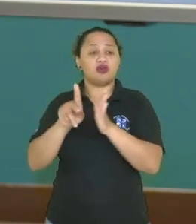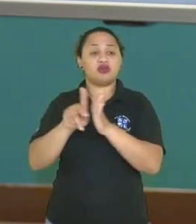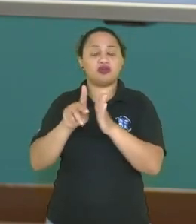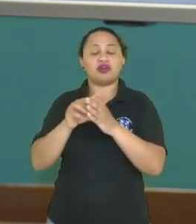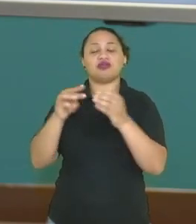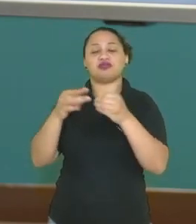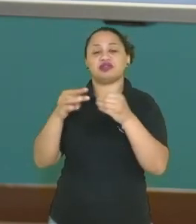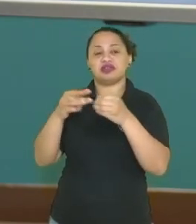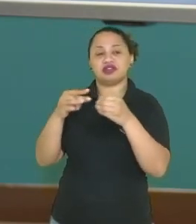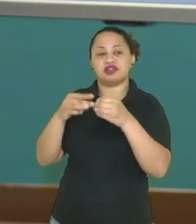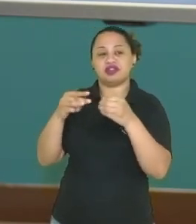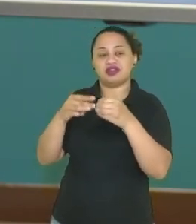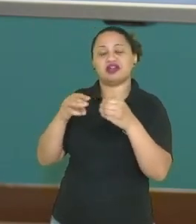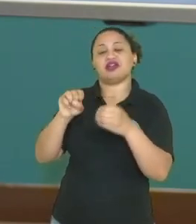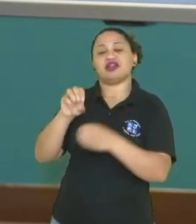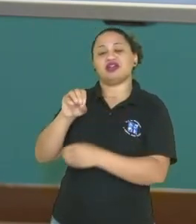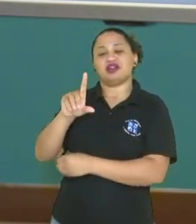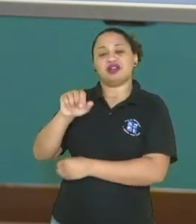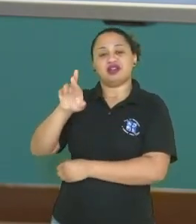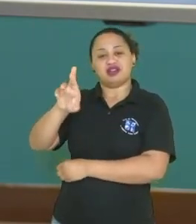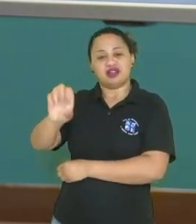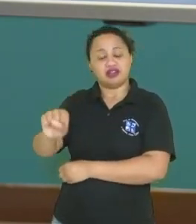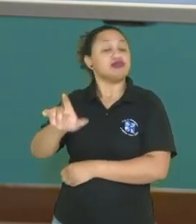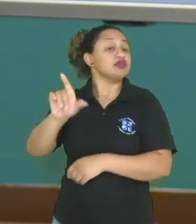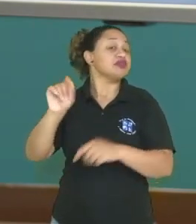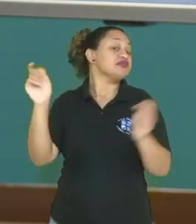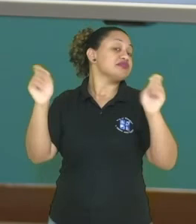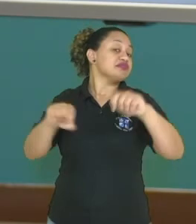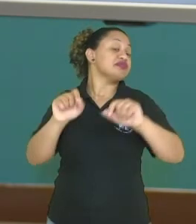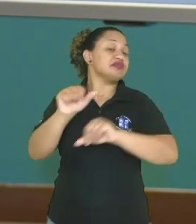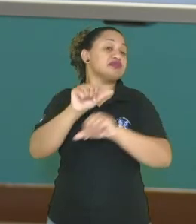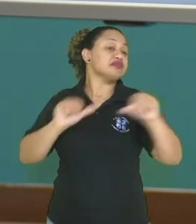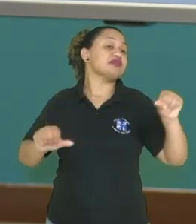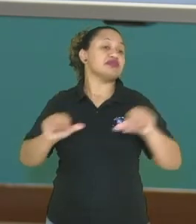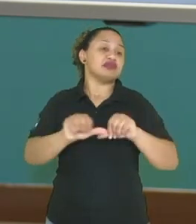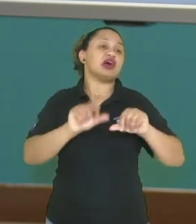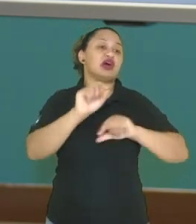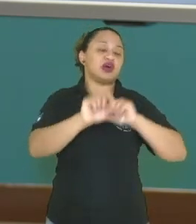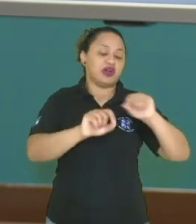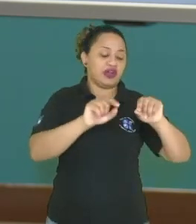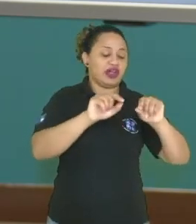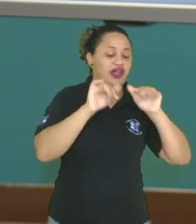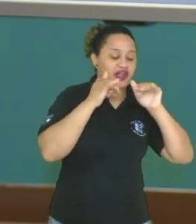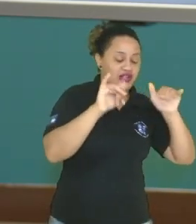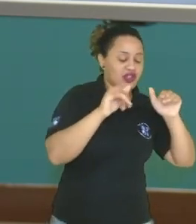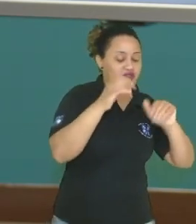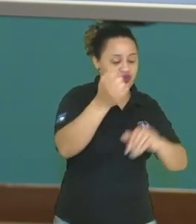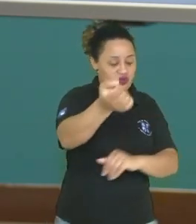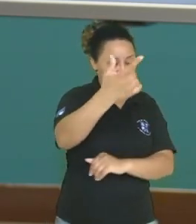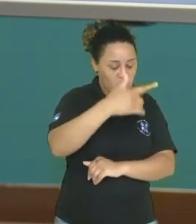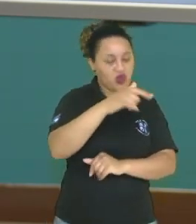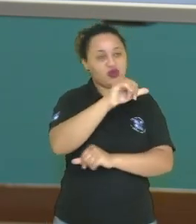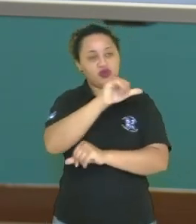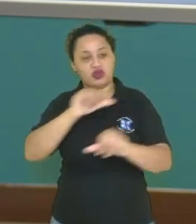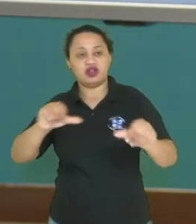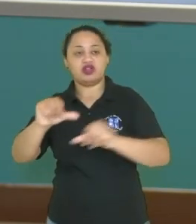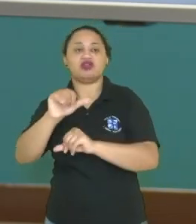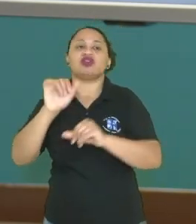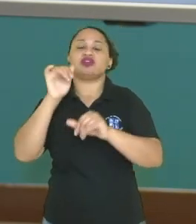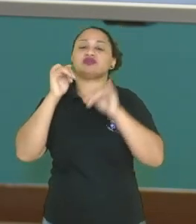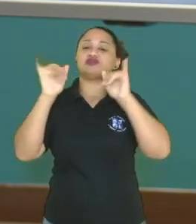têm ali a capacidade de diretamente converter, transformar, então, a energia solar em energia